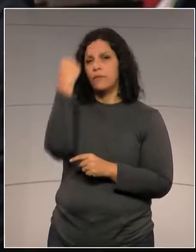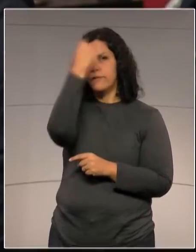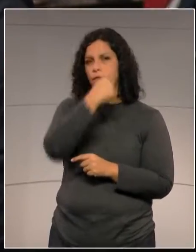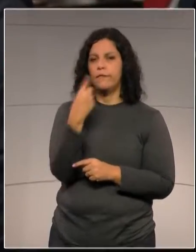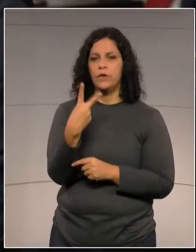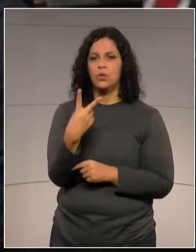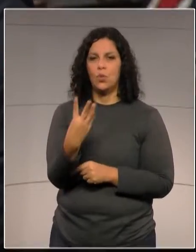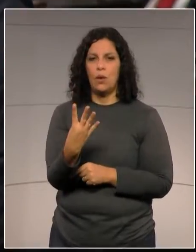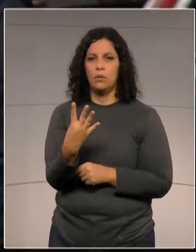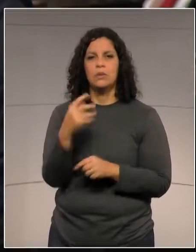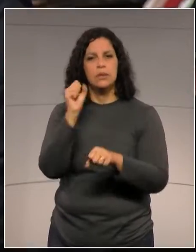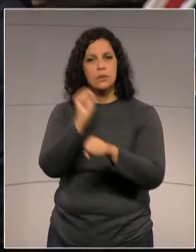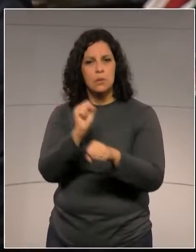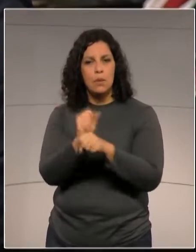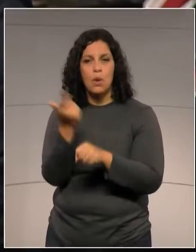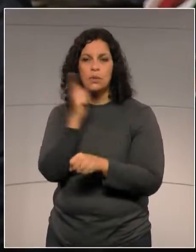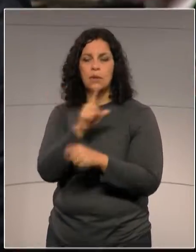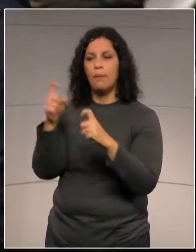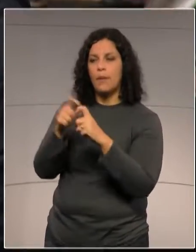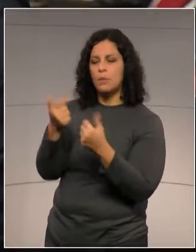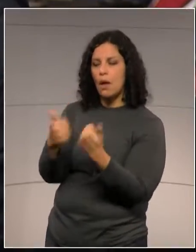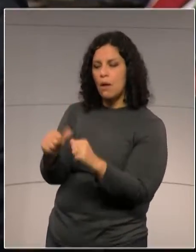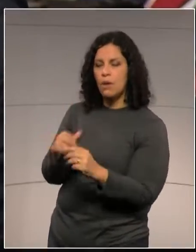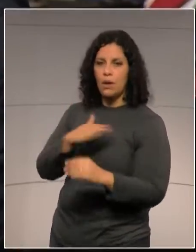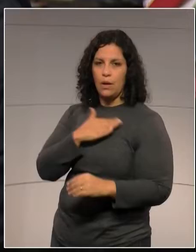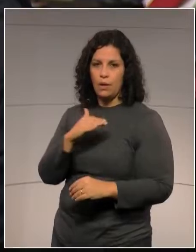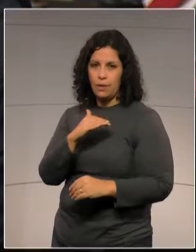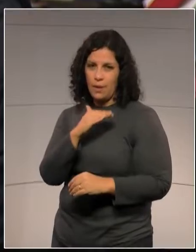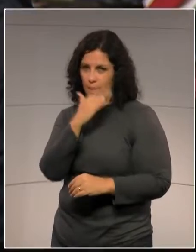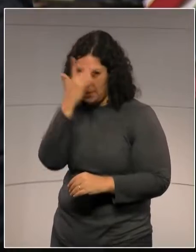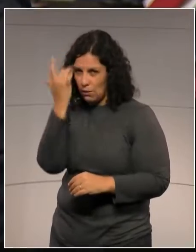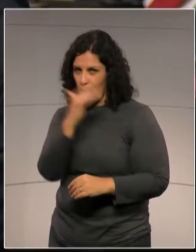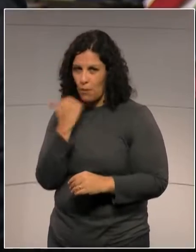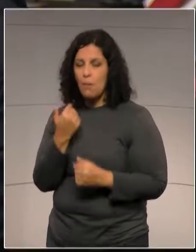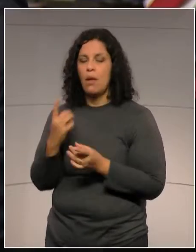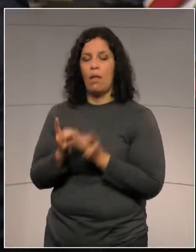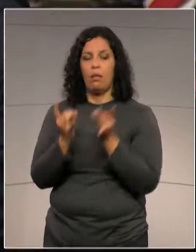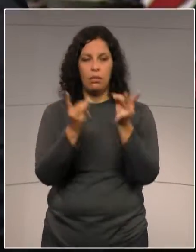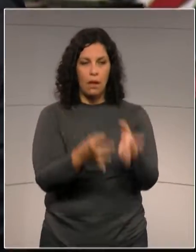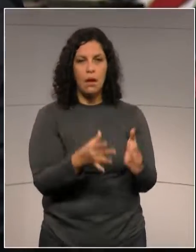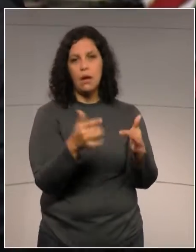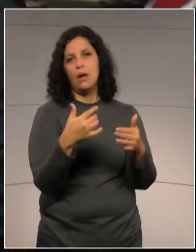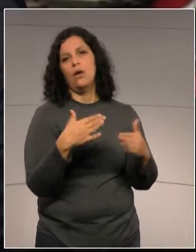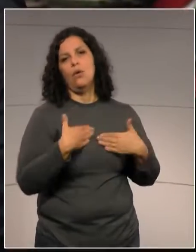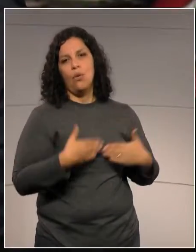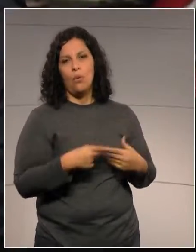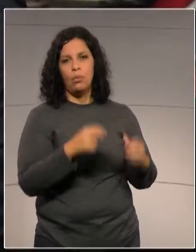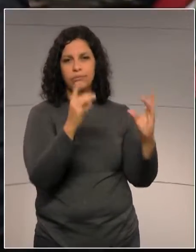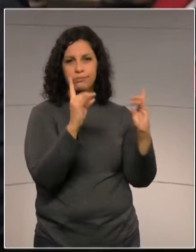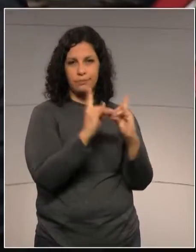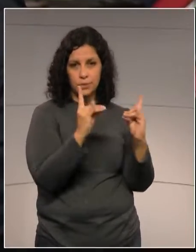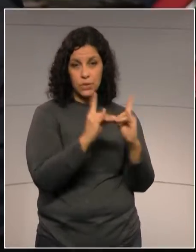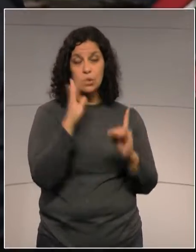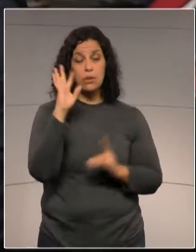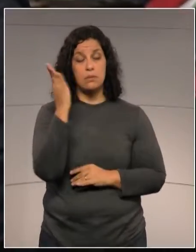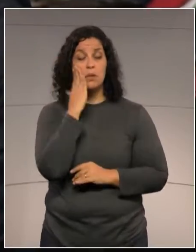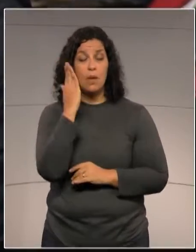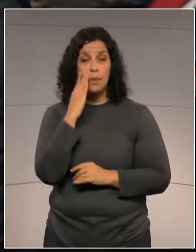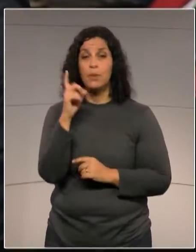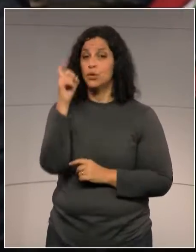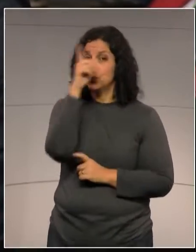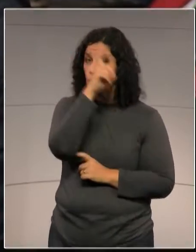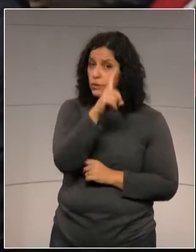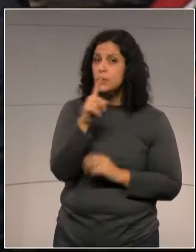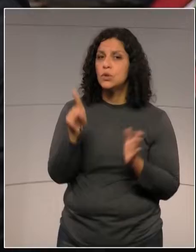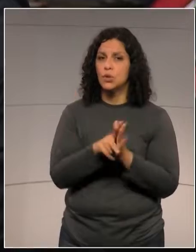obviamente, que nós sabemos das dificuldades que o governador Ratinho Júnior assumiu o governo, sem